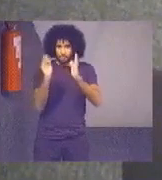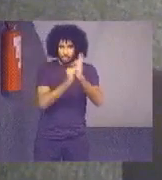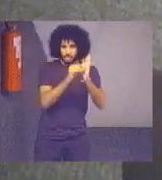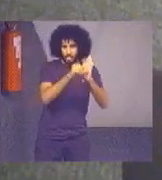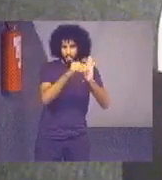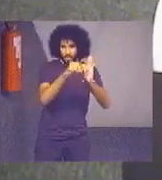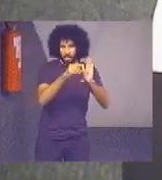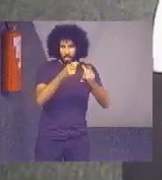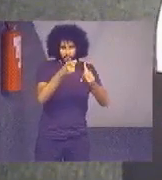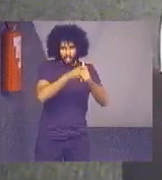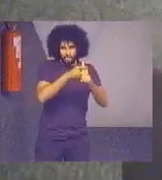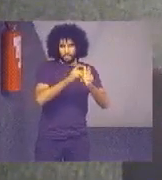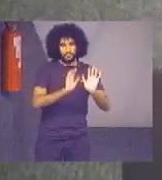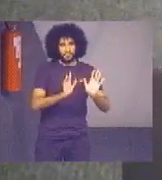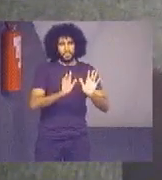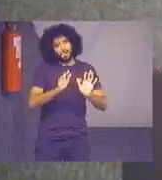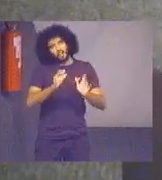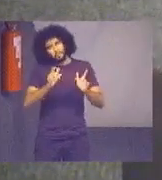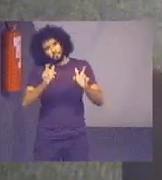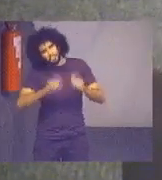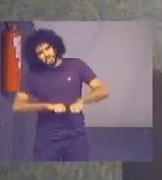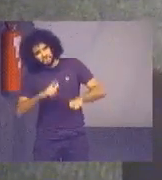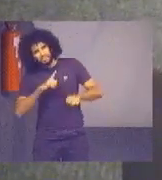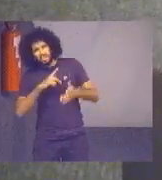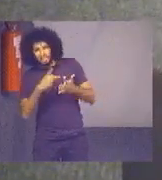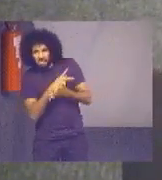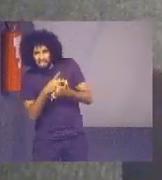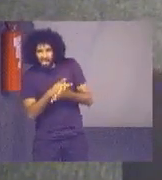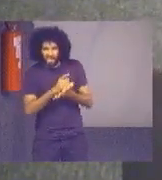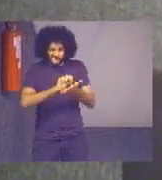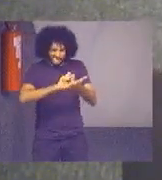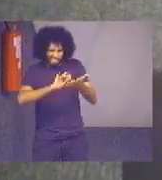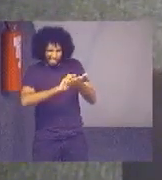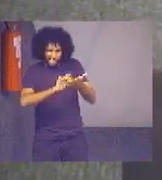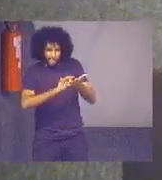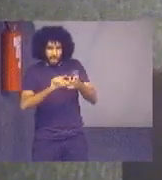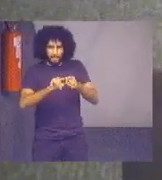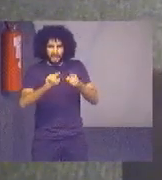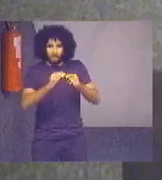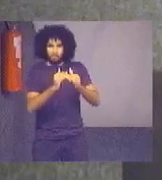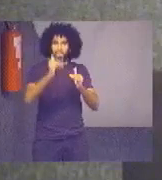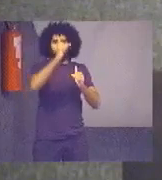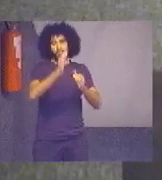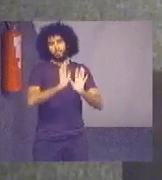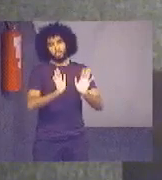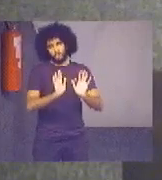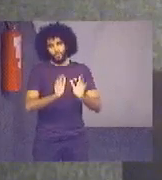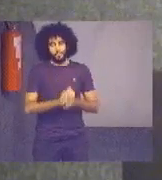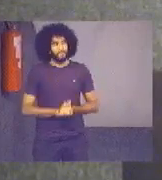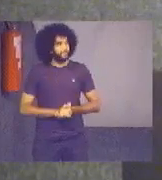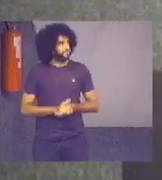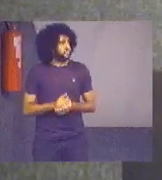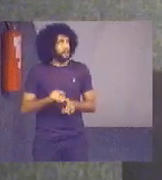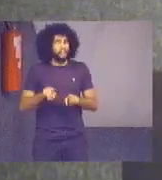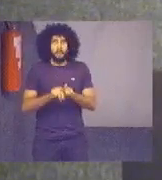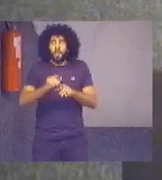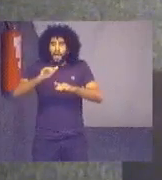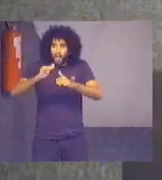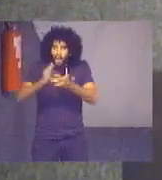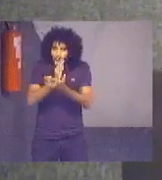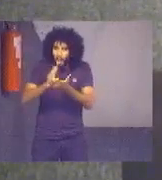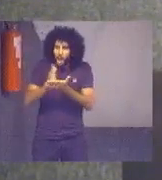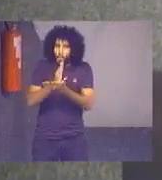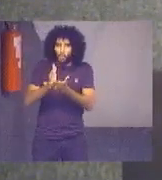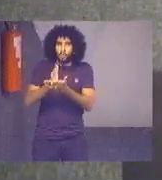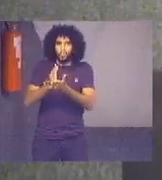provável que seja um erro de digitação, de alimentação, do que um aumento no consumo. E, às vezes, o valor de um único tribunal compromete todo